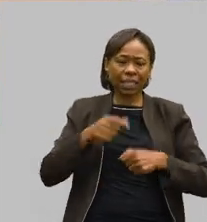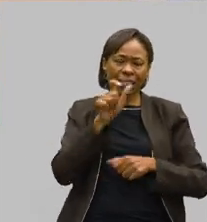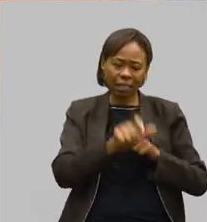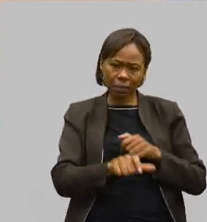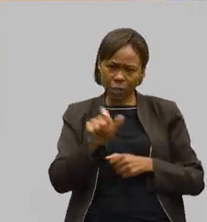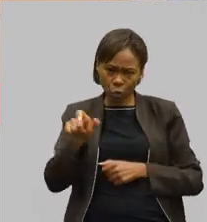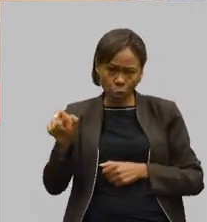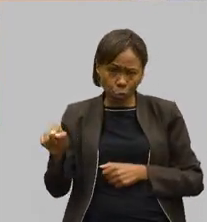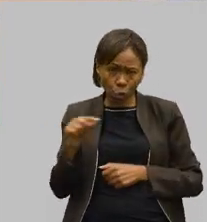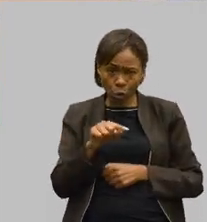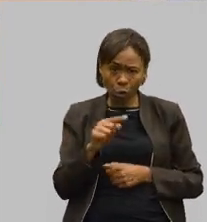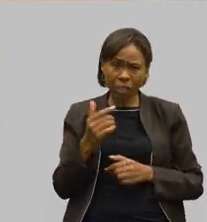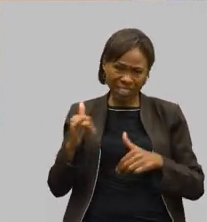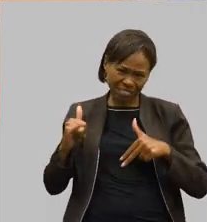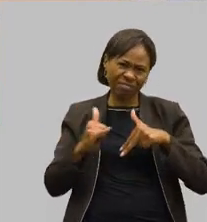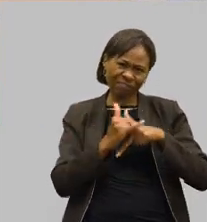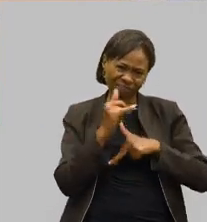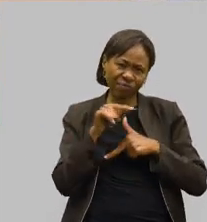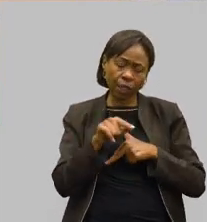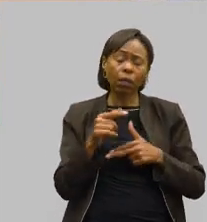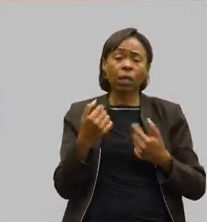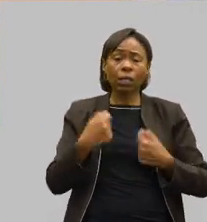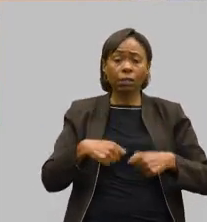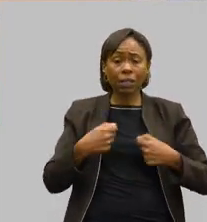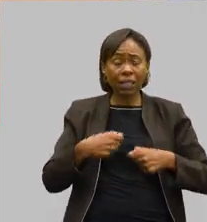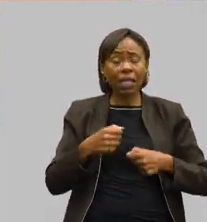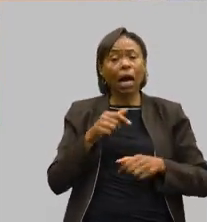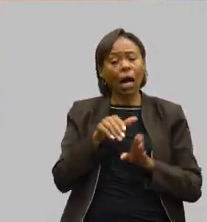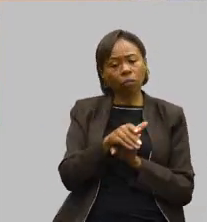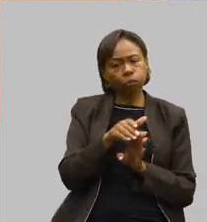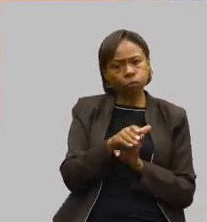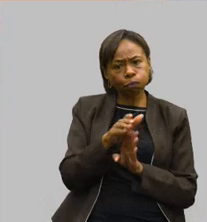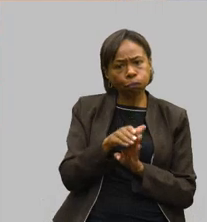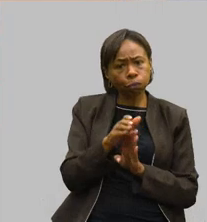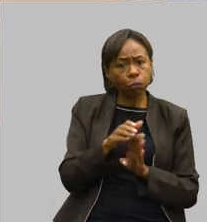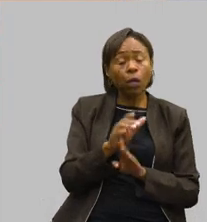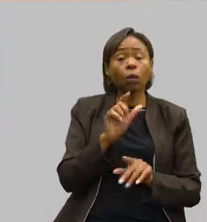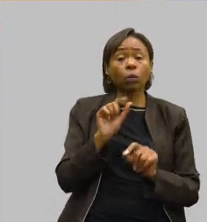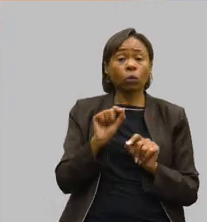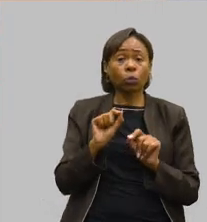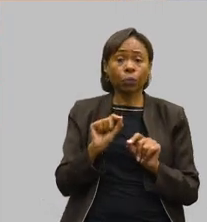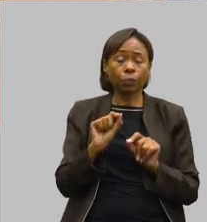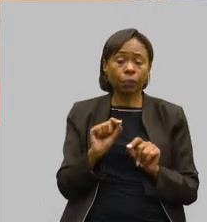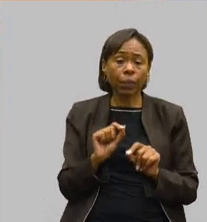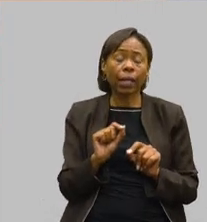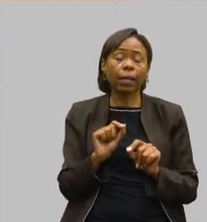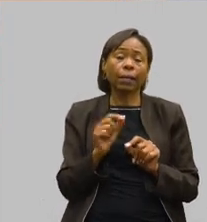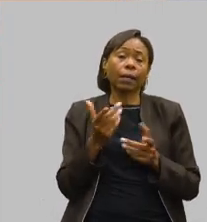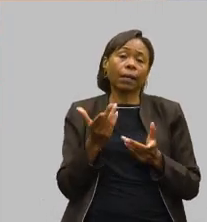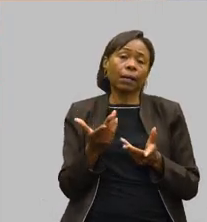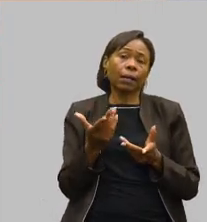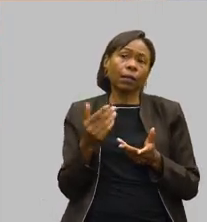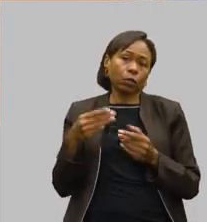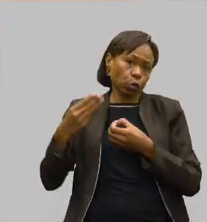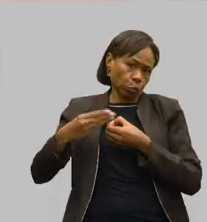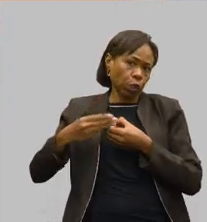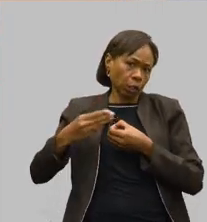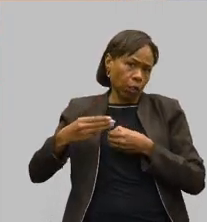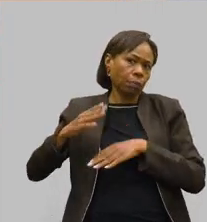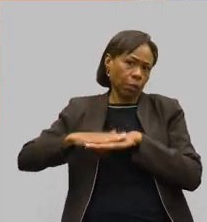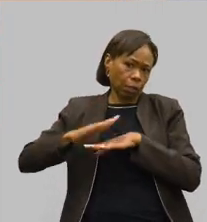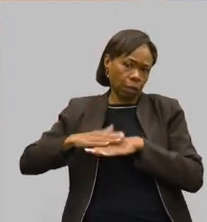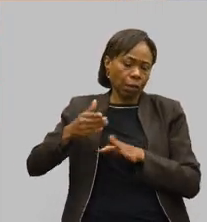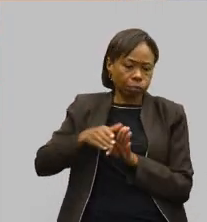quando são necessárias também, elas são orientadas, deputado Antônio Carlos Arantes, também através do município, porque nós